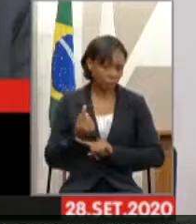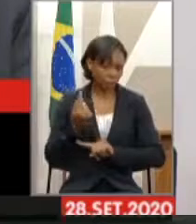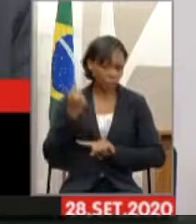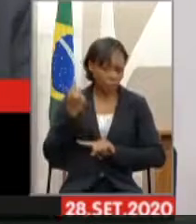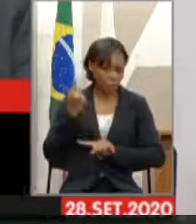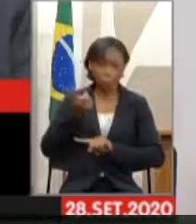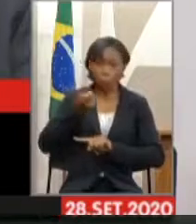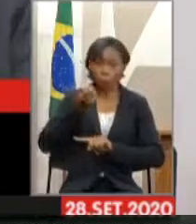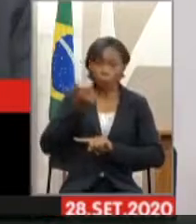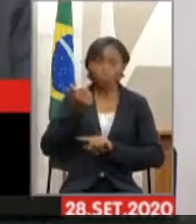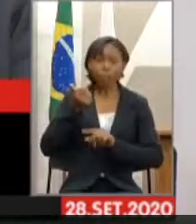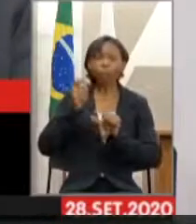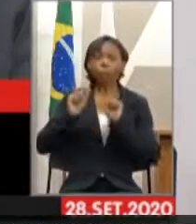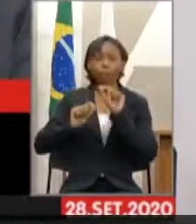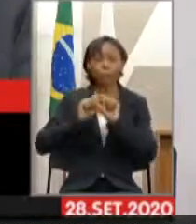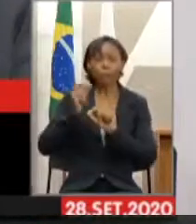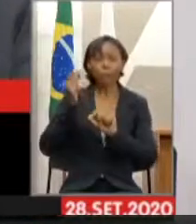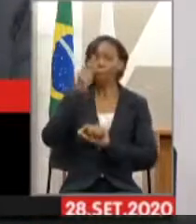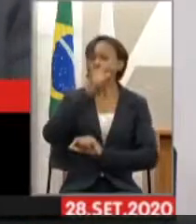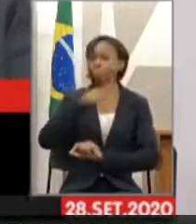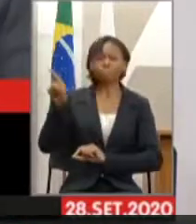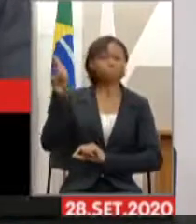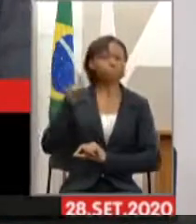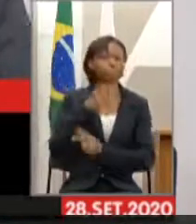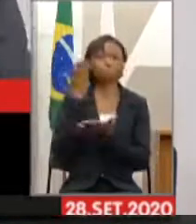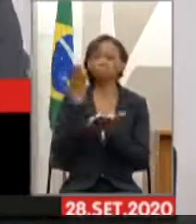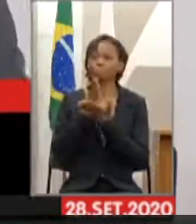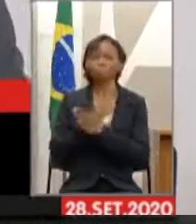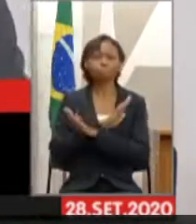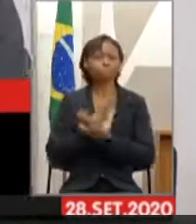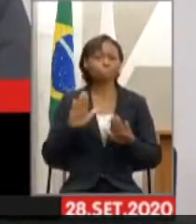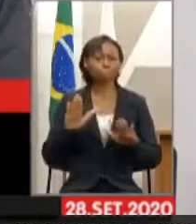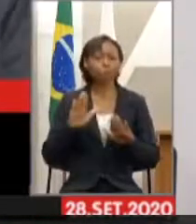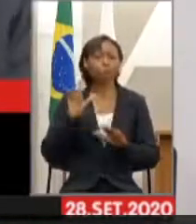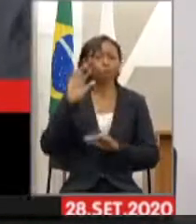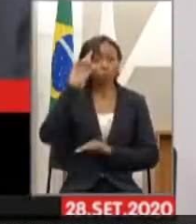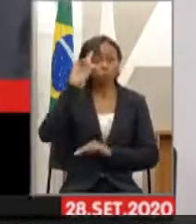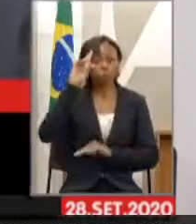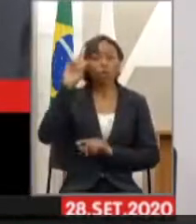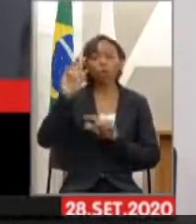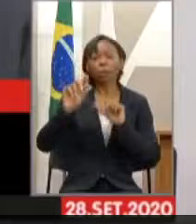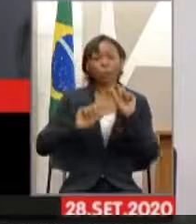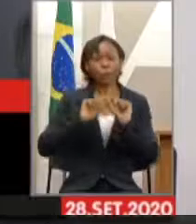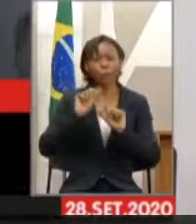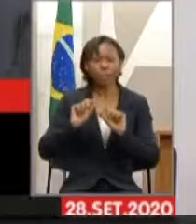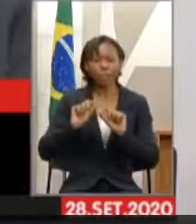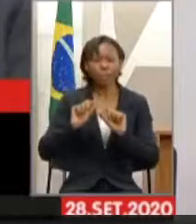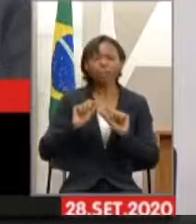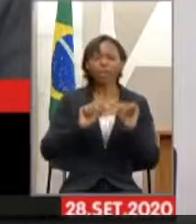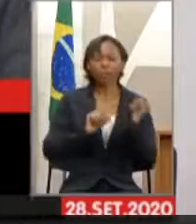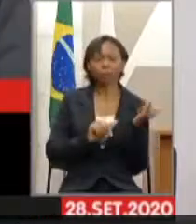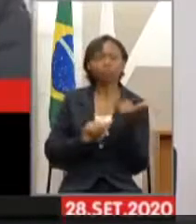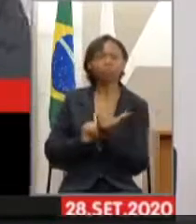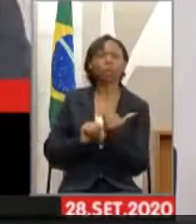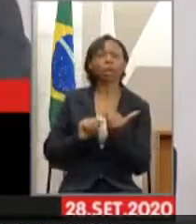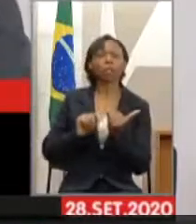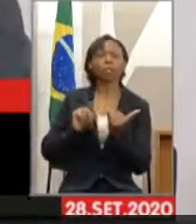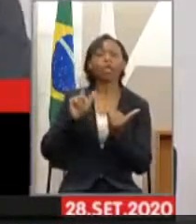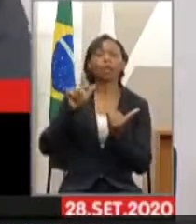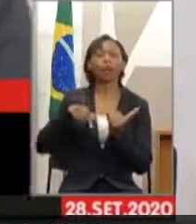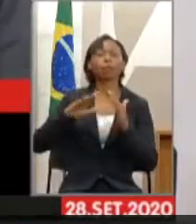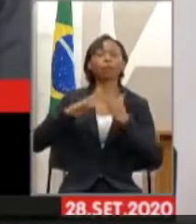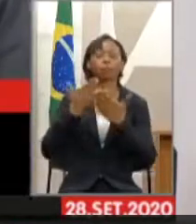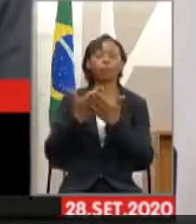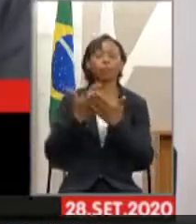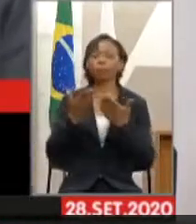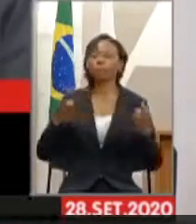encerramento. Os diretores tinham recebido uma notícia que era para pegar a chave e trancar a porta e ir embora. Mas